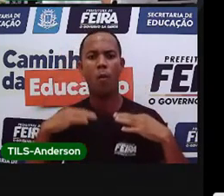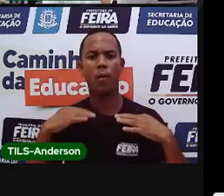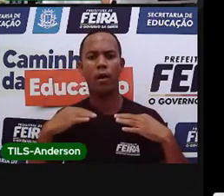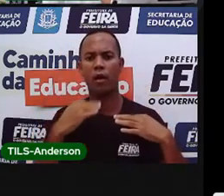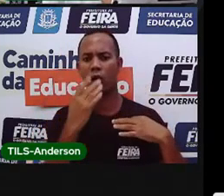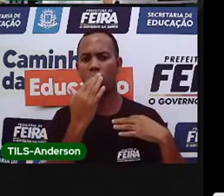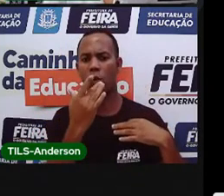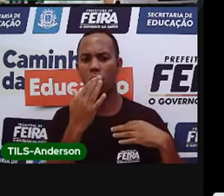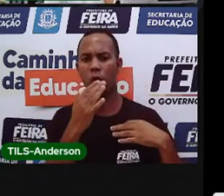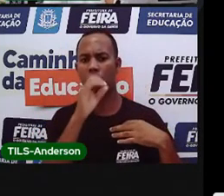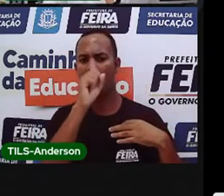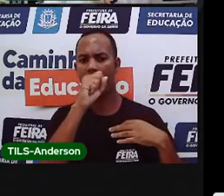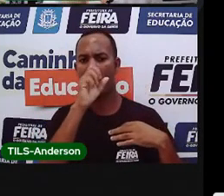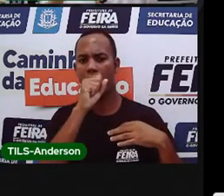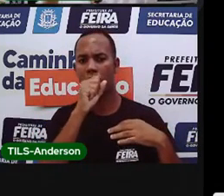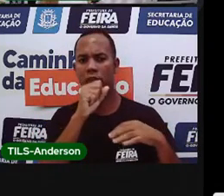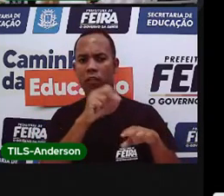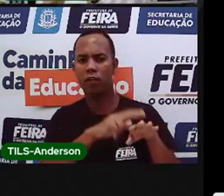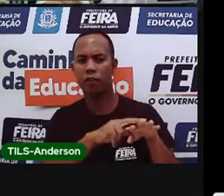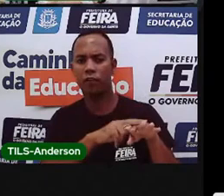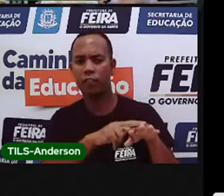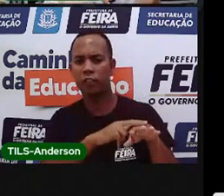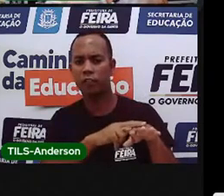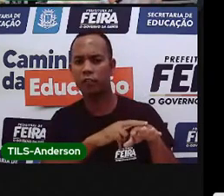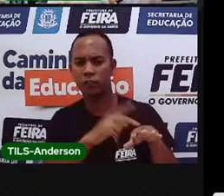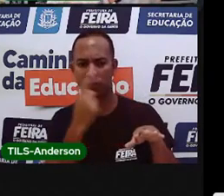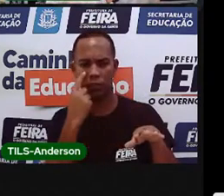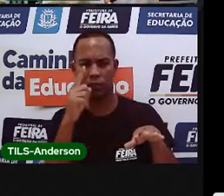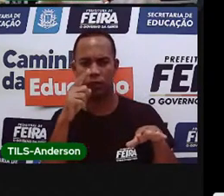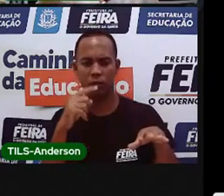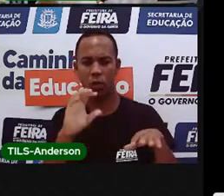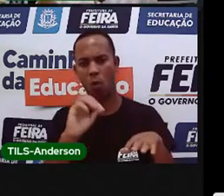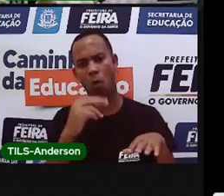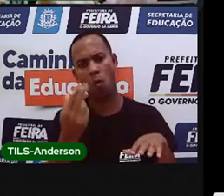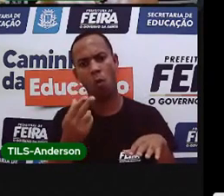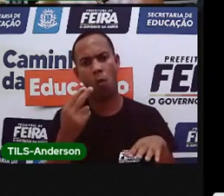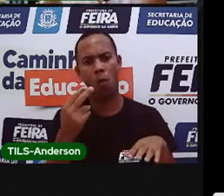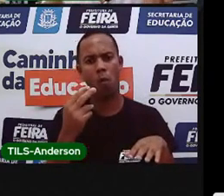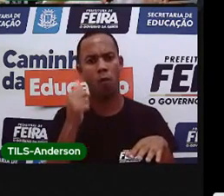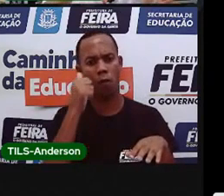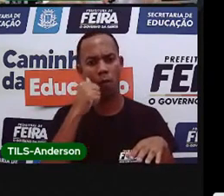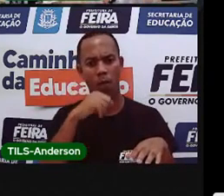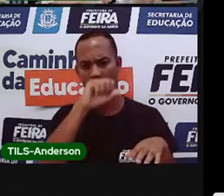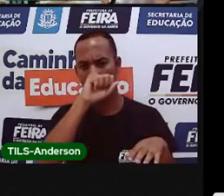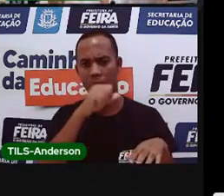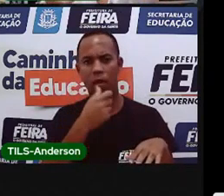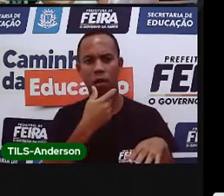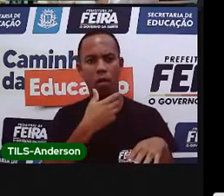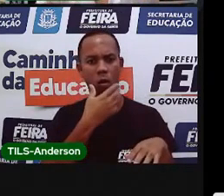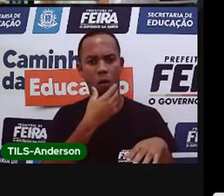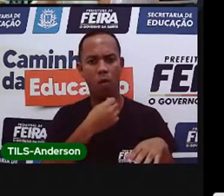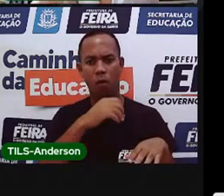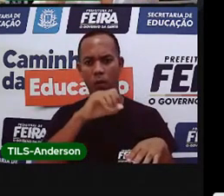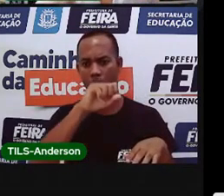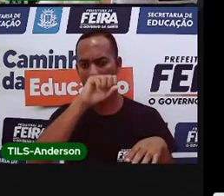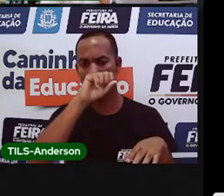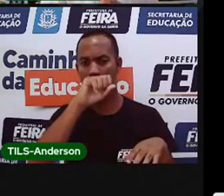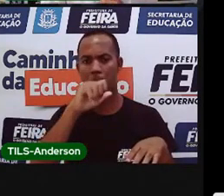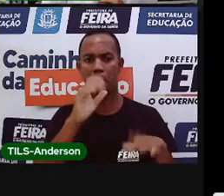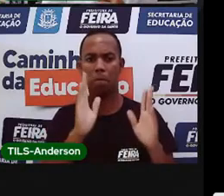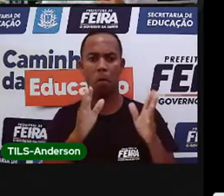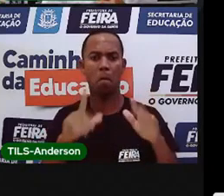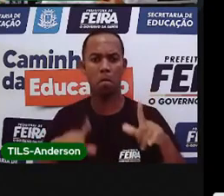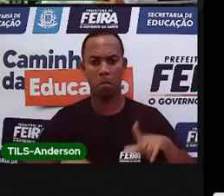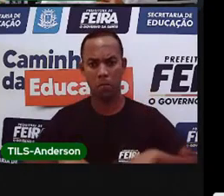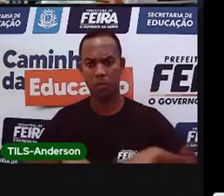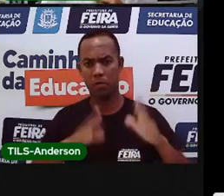só, laranja com verde. Ou o papai, ou a mamãe, ou o tio, um primo. Alguém da sua família pode até